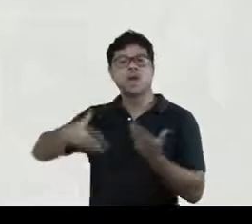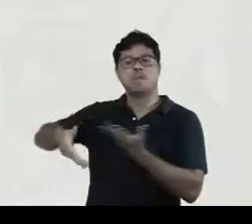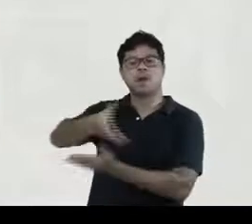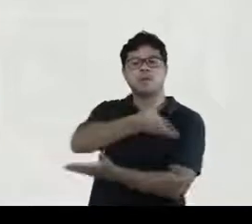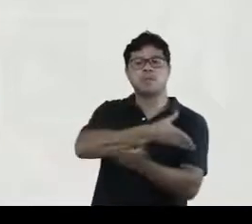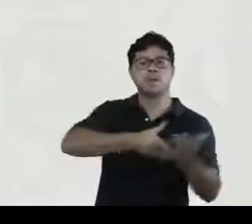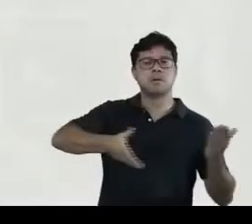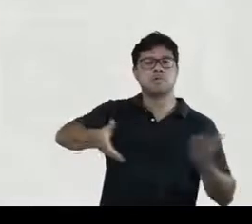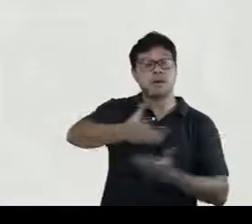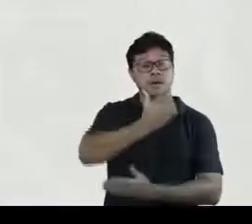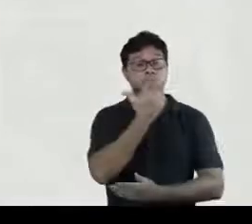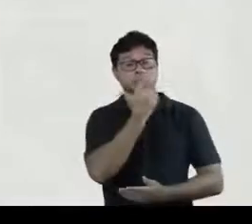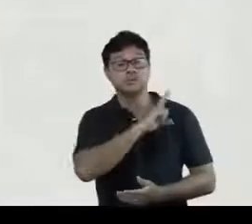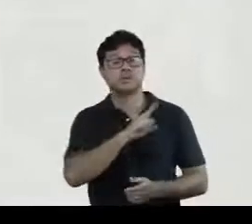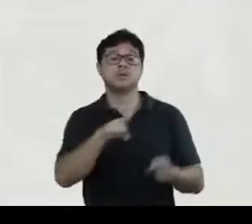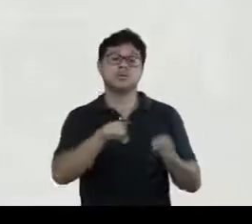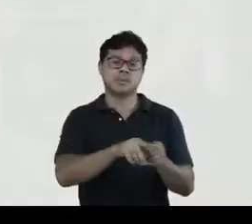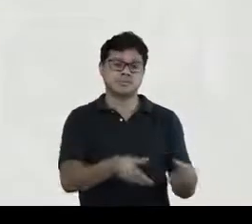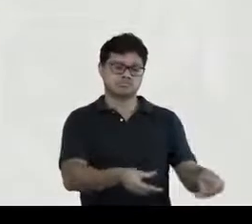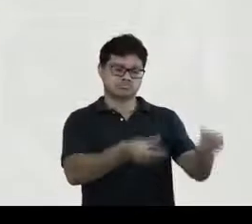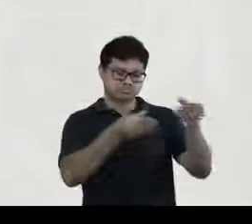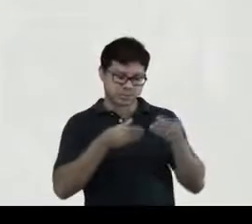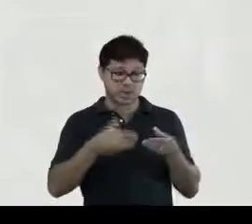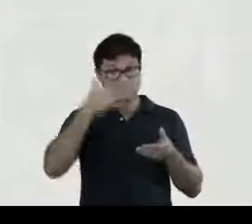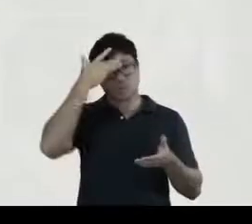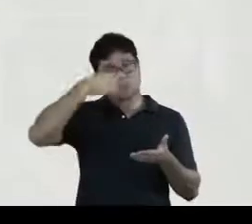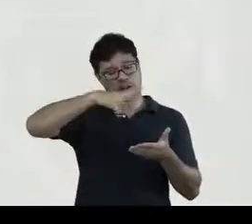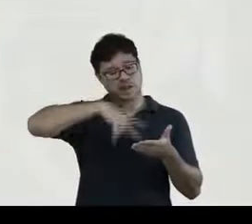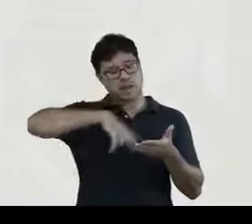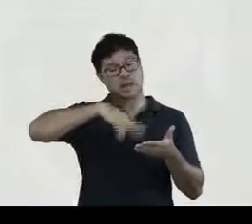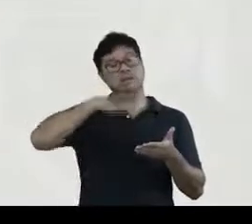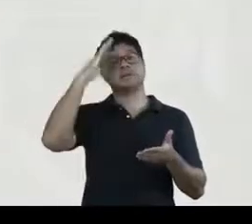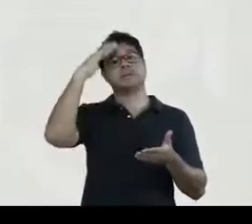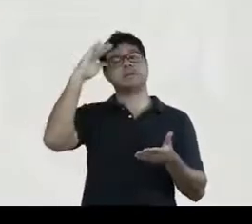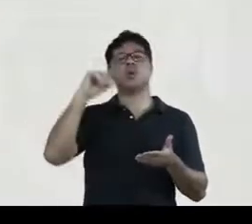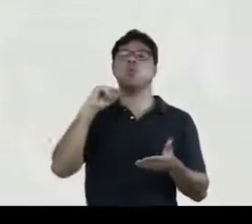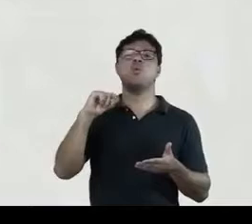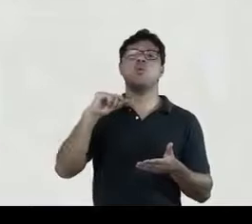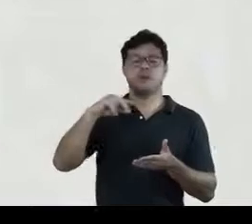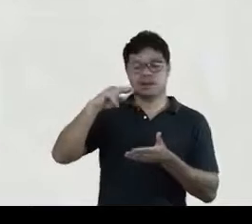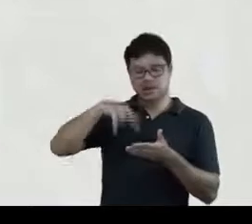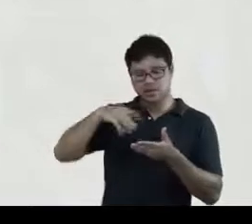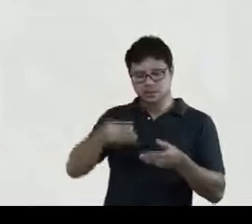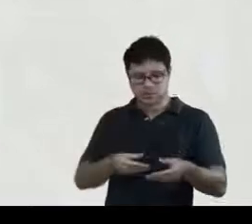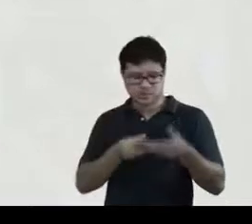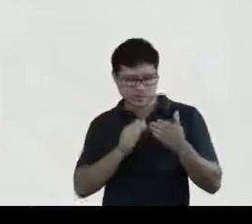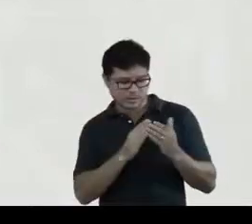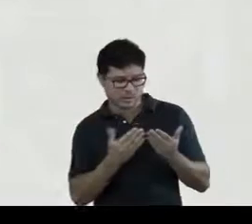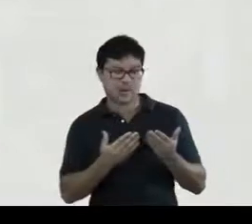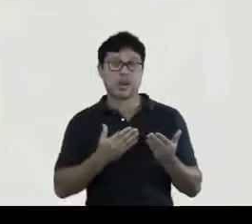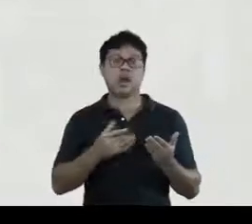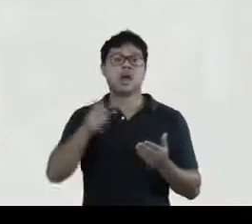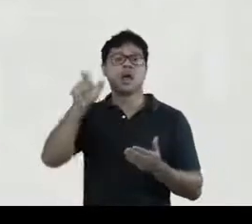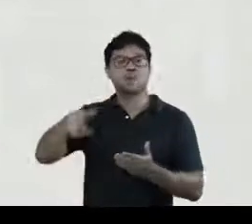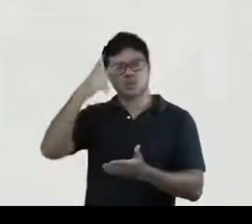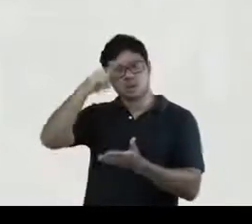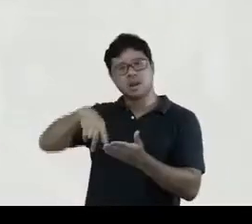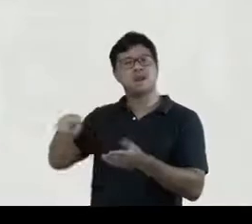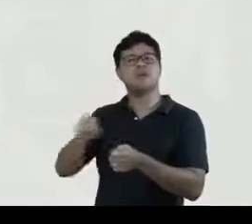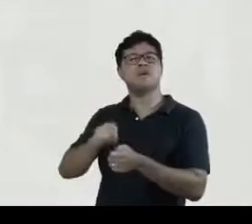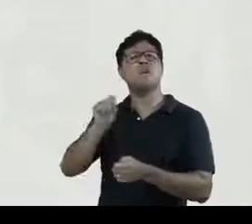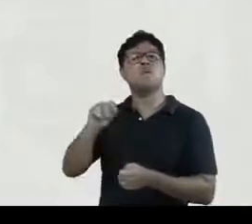a circulação e chegar às mãos desse leitor e entender um pouco o que esse leitor faz com o livro então